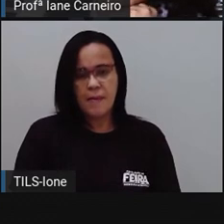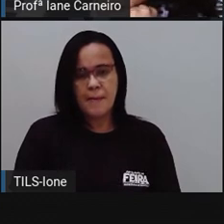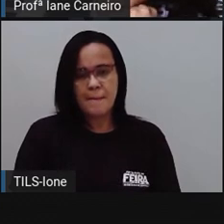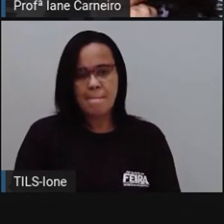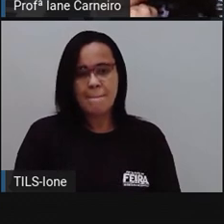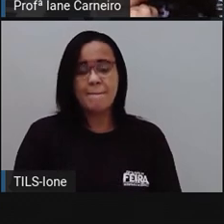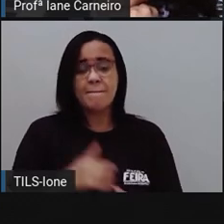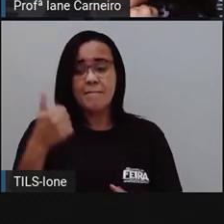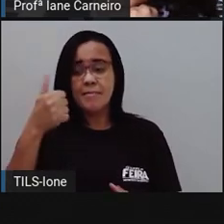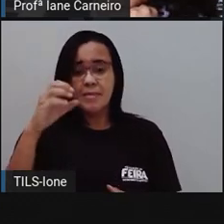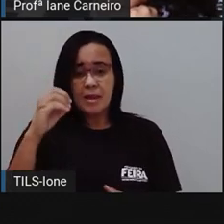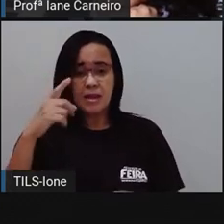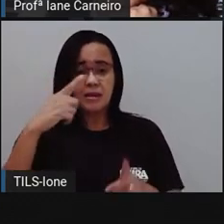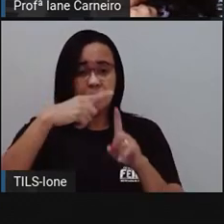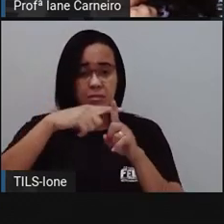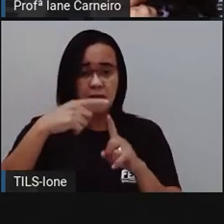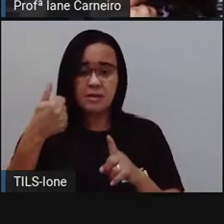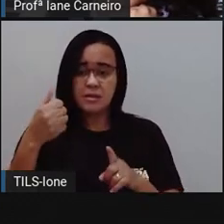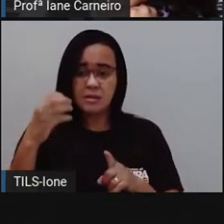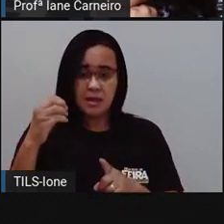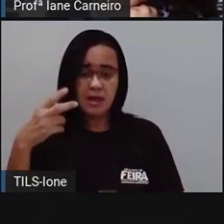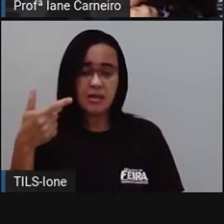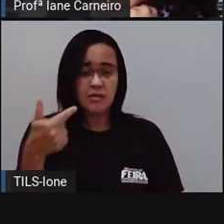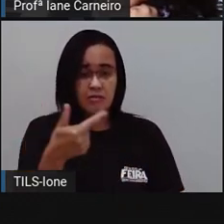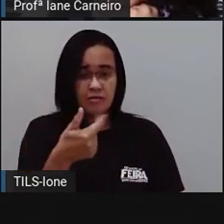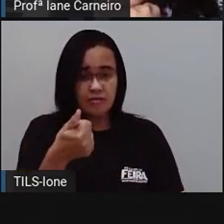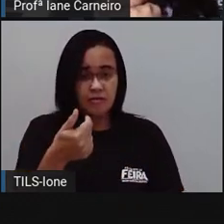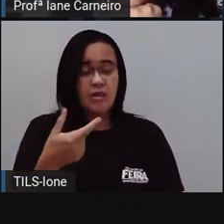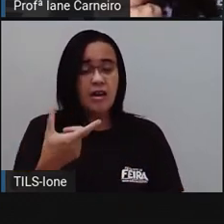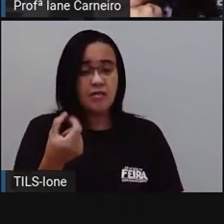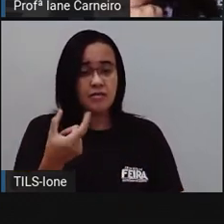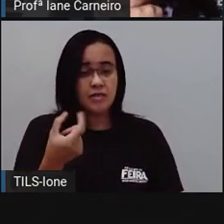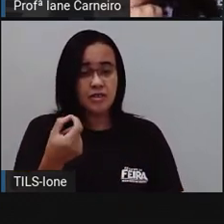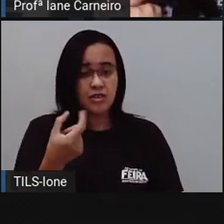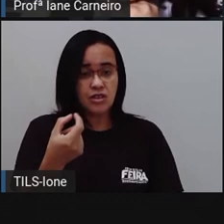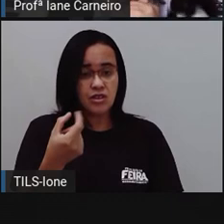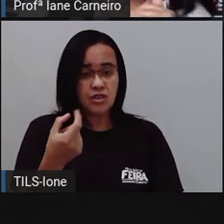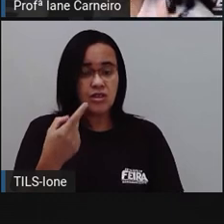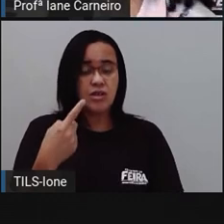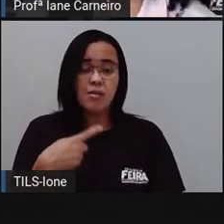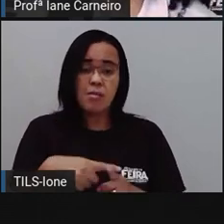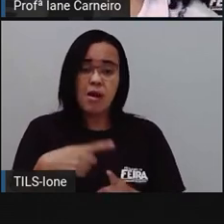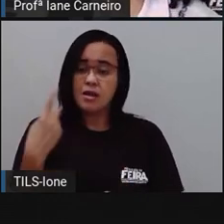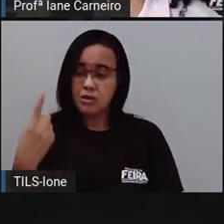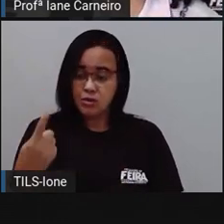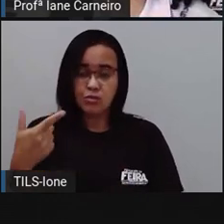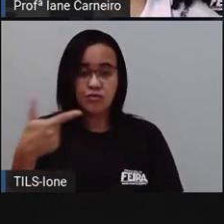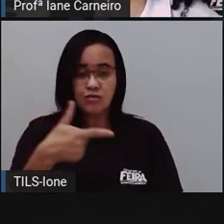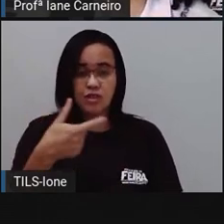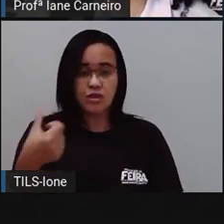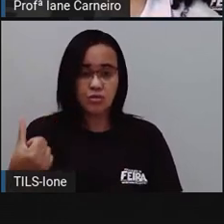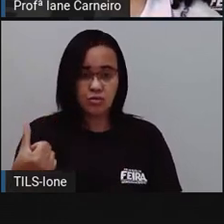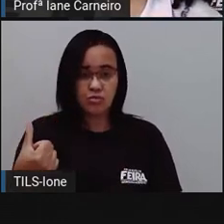Então, dez mais dez é igual a vinte. Mais um um, vinte e um. Uma resposta final é...